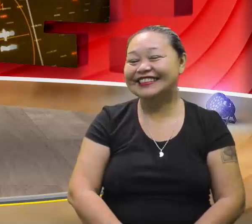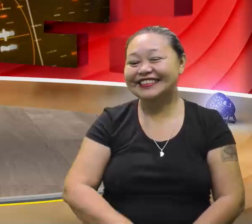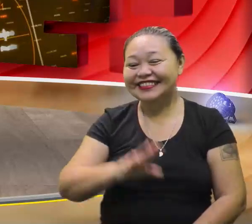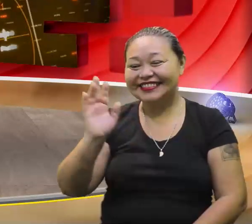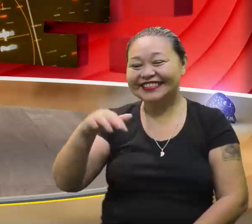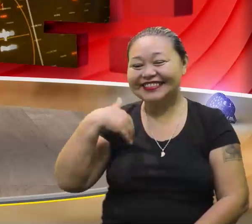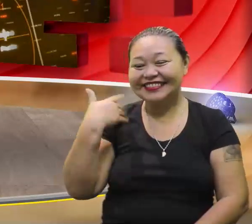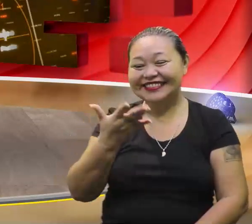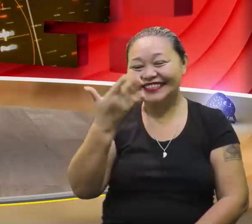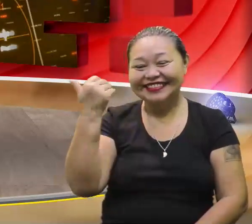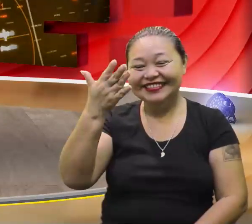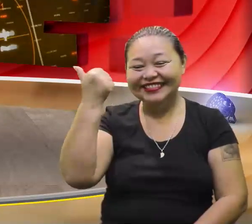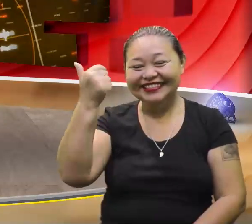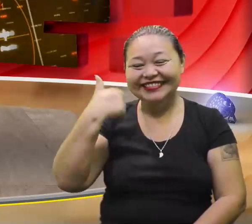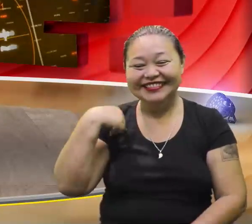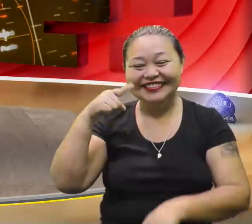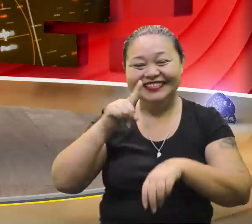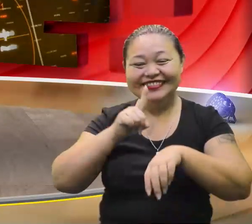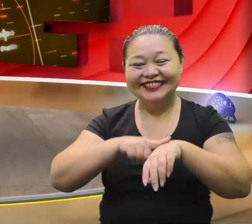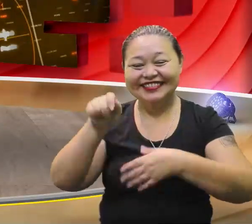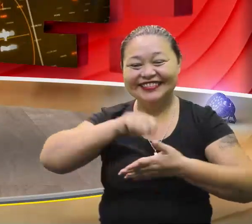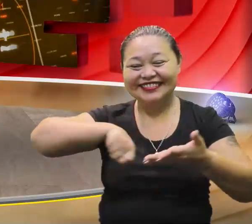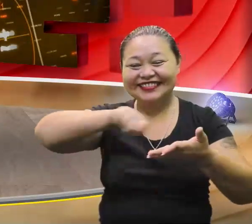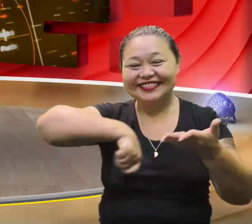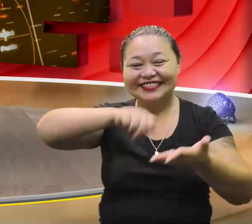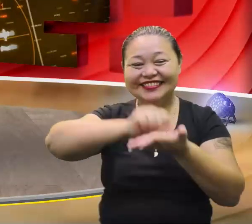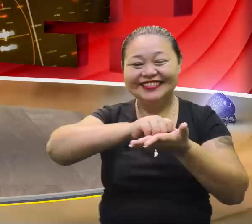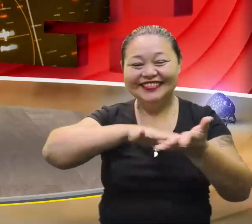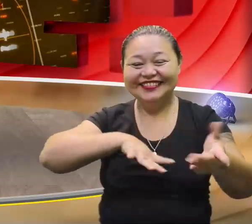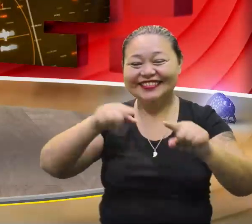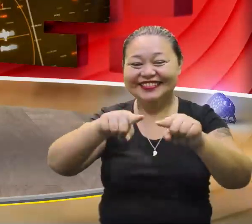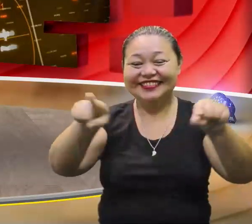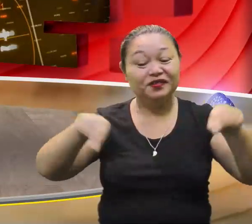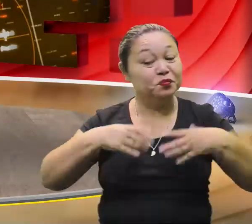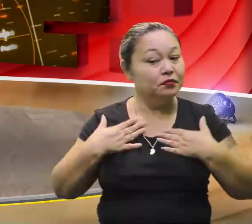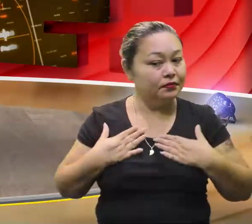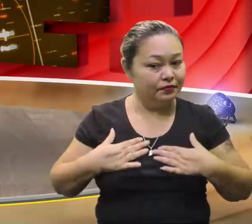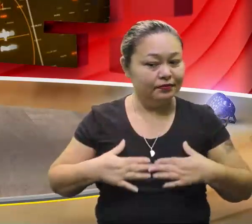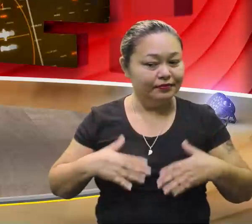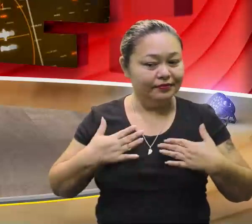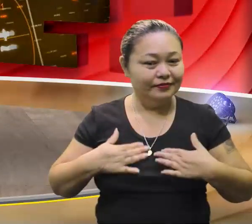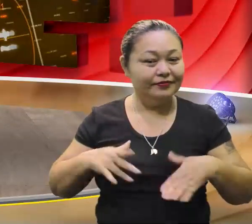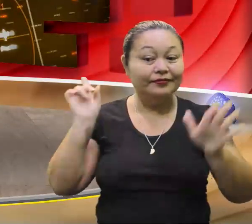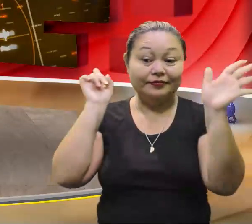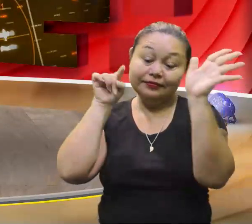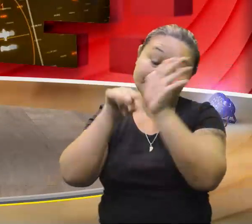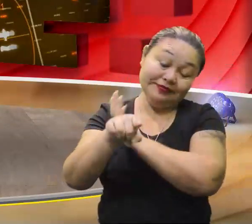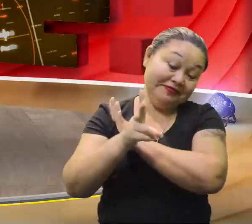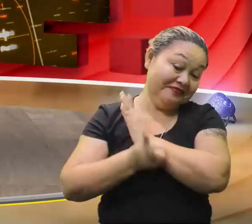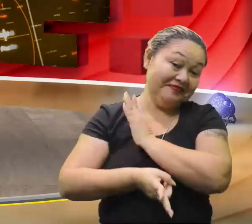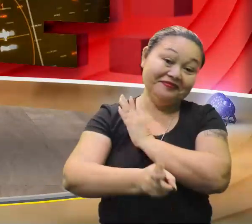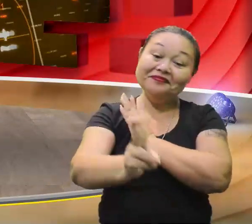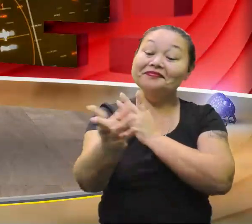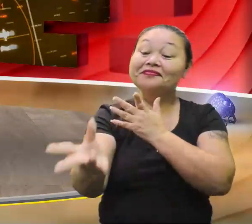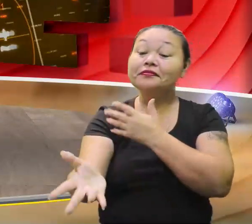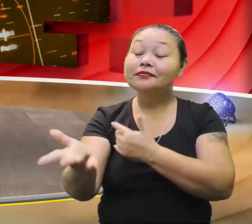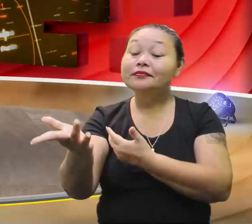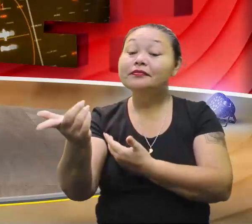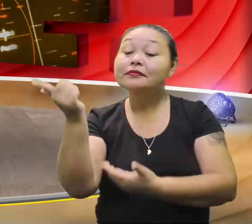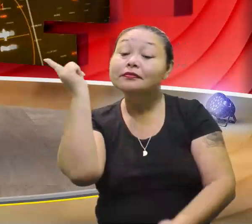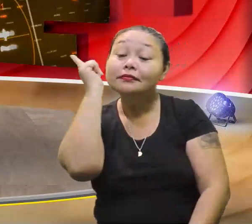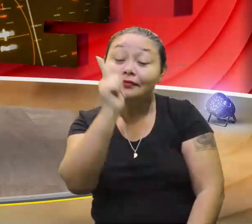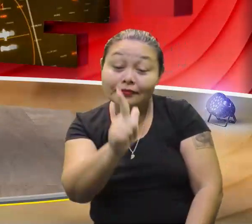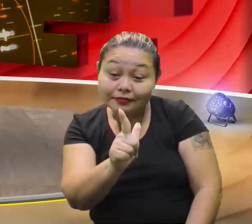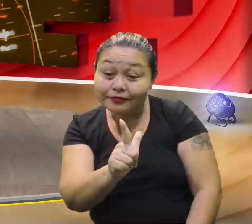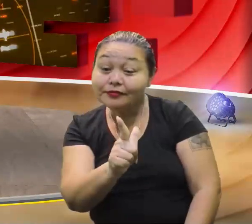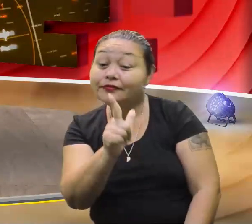E vamos que vamos, hora das correções das atividades de sala. Tranquilo. Aquela pergunta de sempre. É. Conseguiram